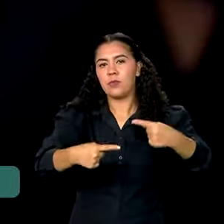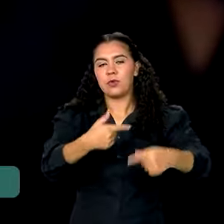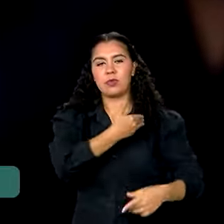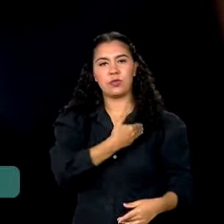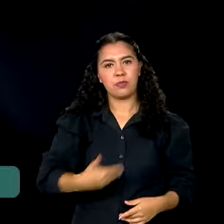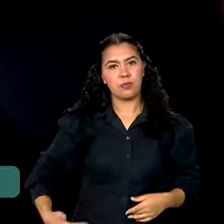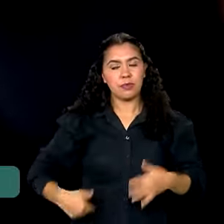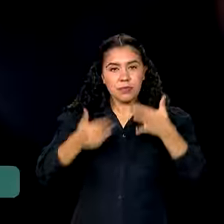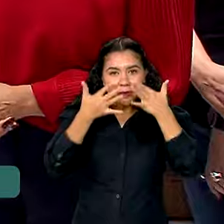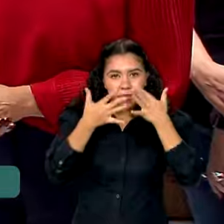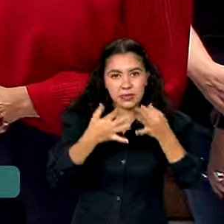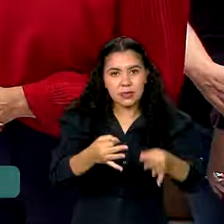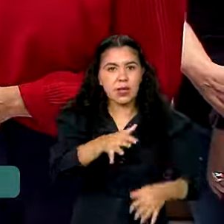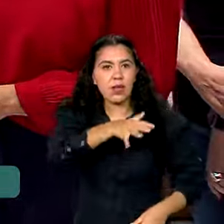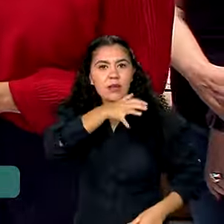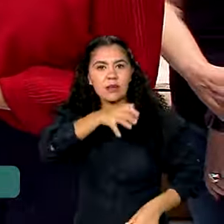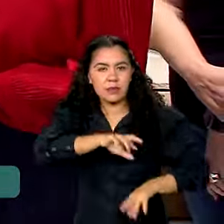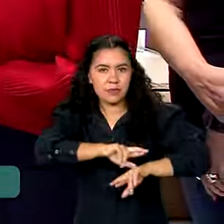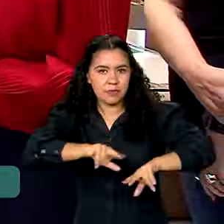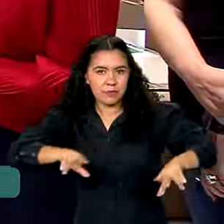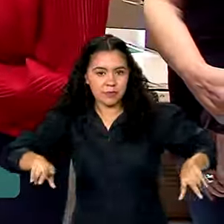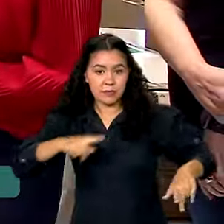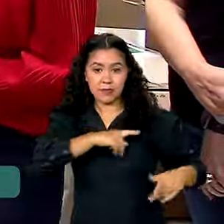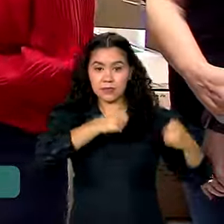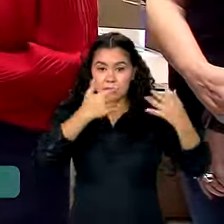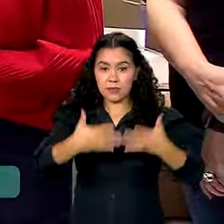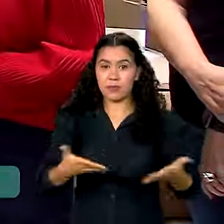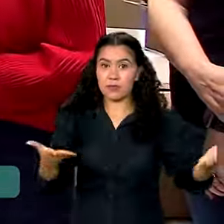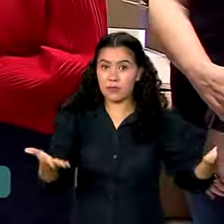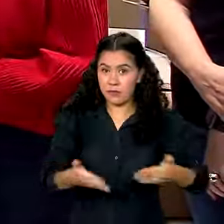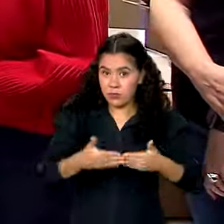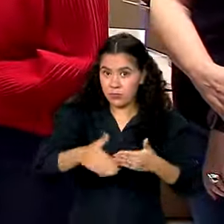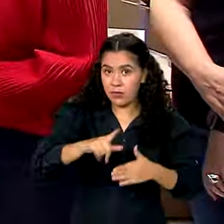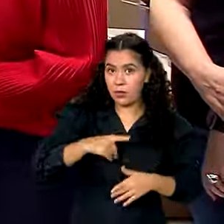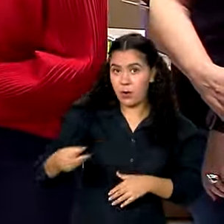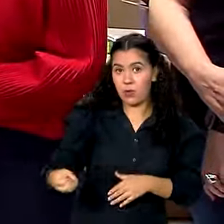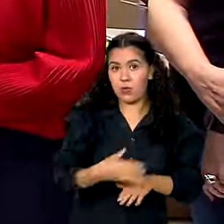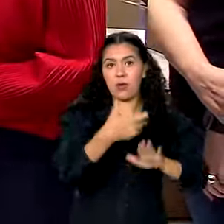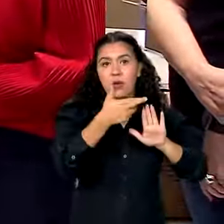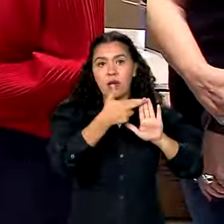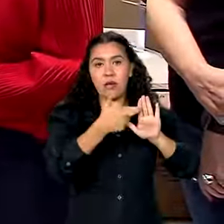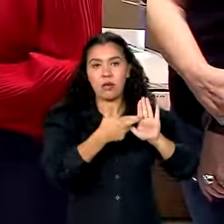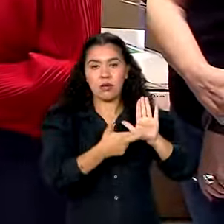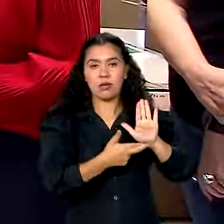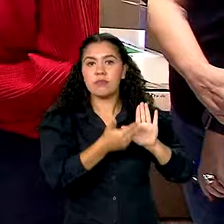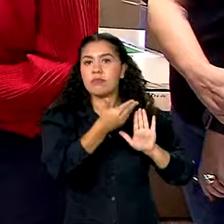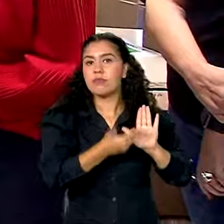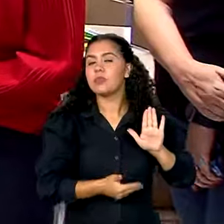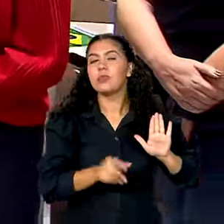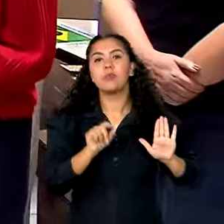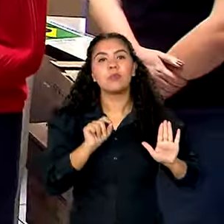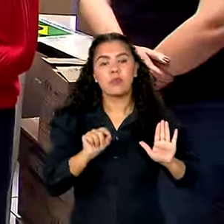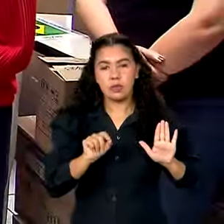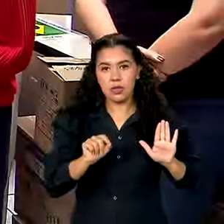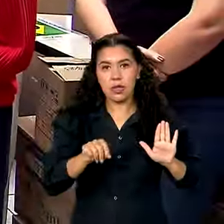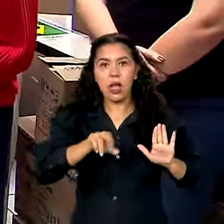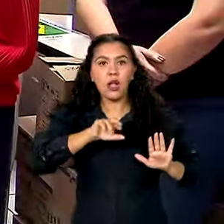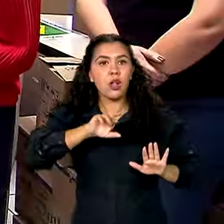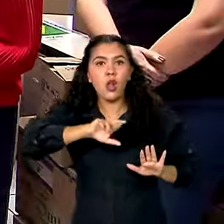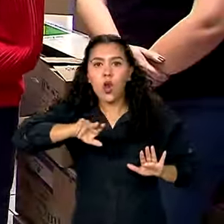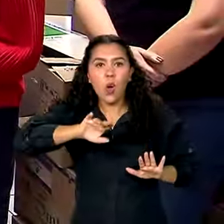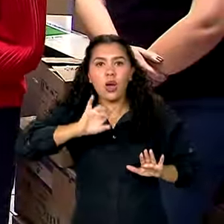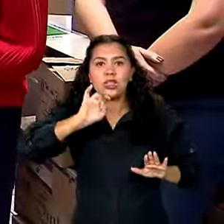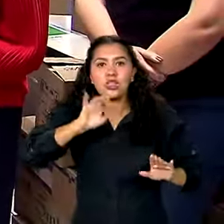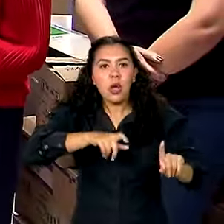de cuidado animal. A partir de agora, nós temos um novo protocolo, que não é, digamos assim, apenas socorrer a